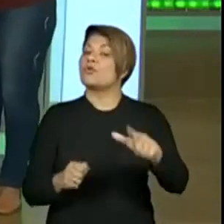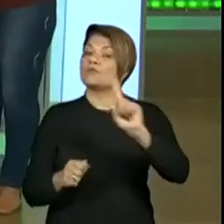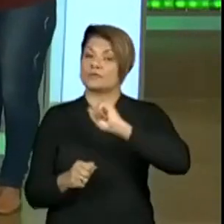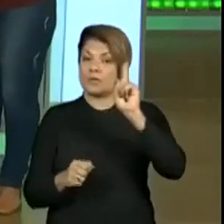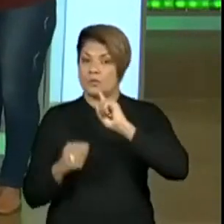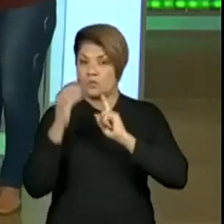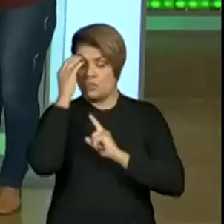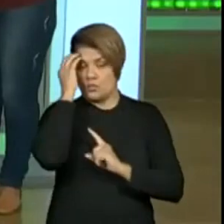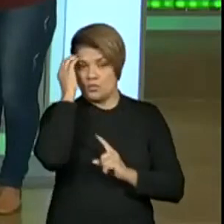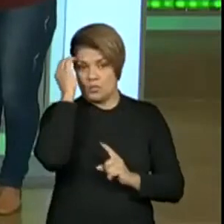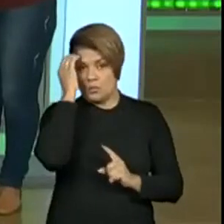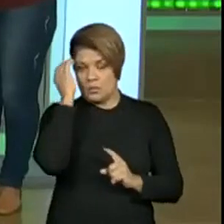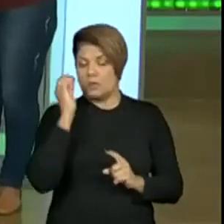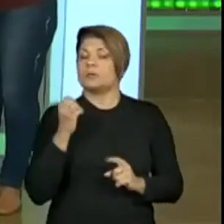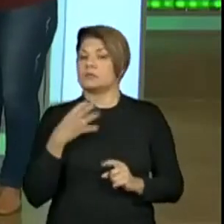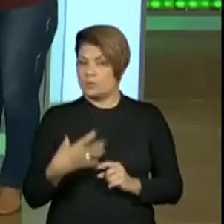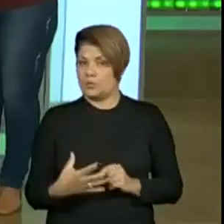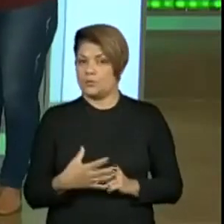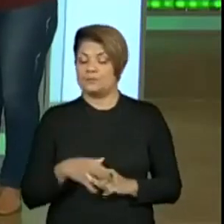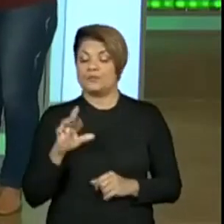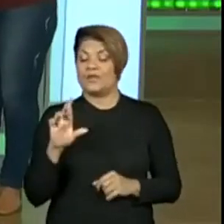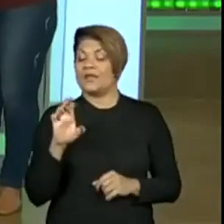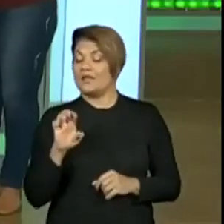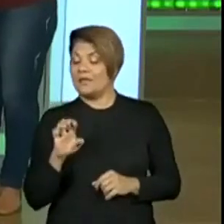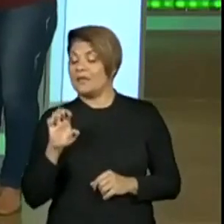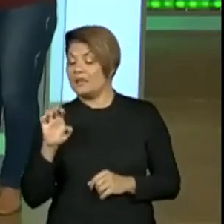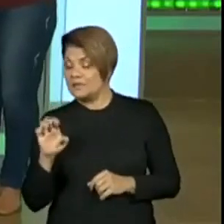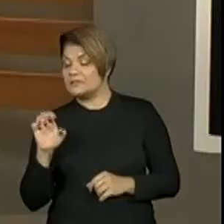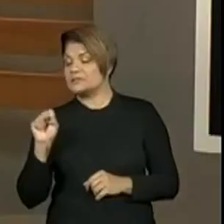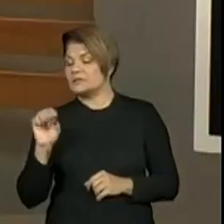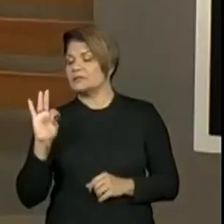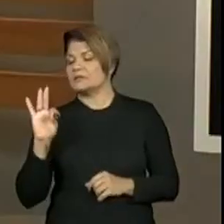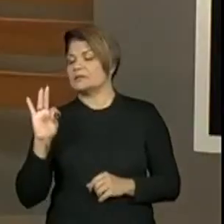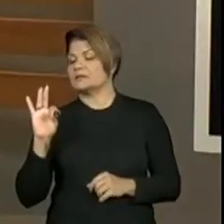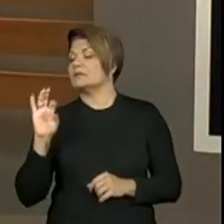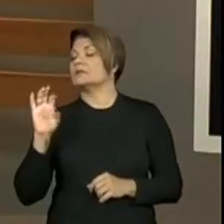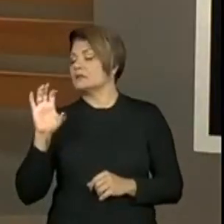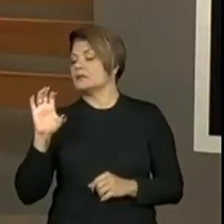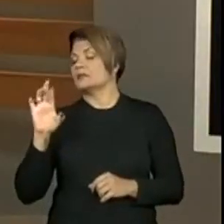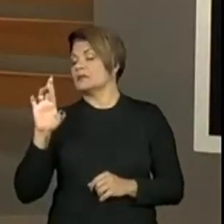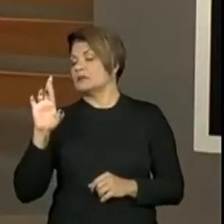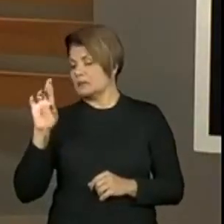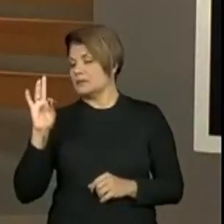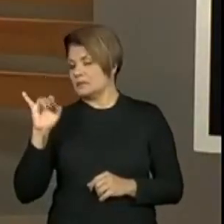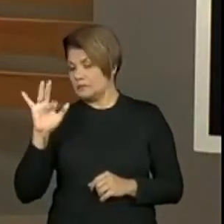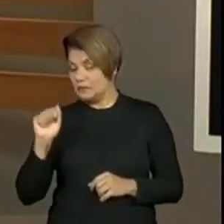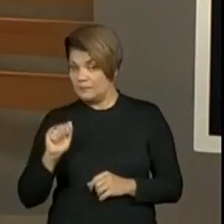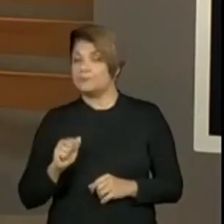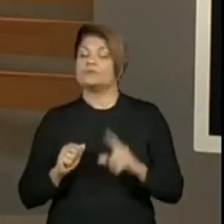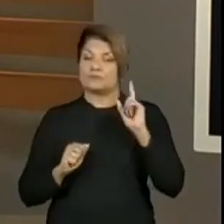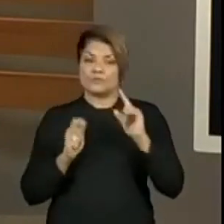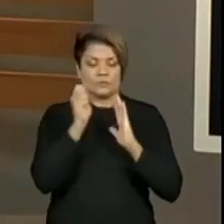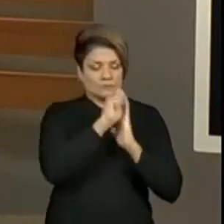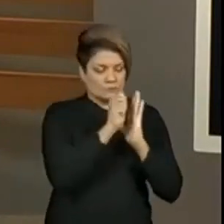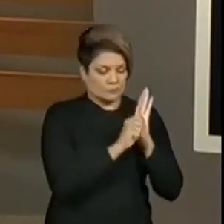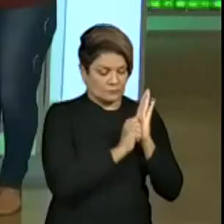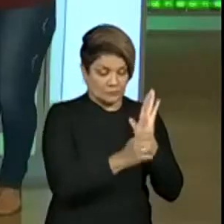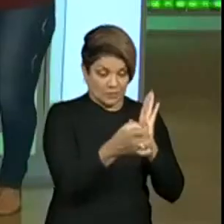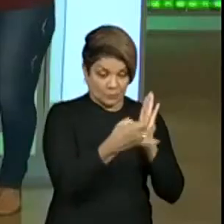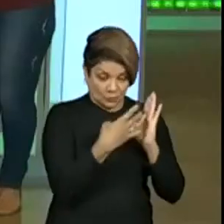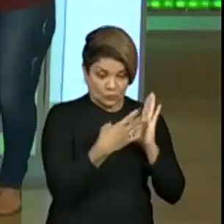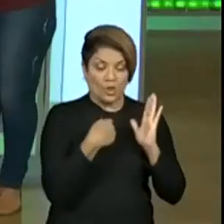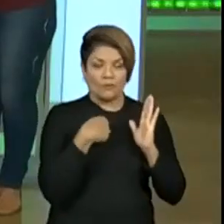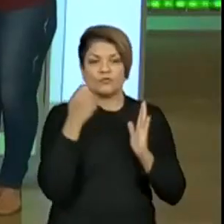de autoria. Porque quando a gente fala de reescrita, a gente vai reescrever algo que já existe. Já está pronto. Está garantido. Quando a gente fala nessa